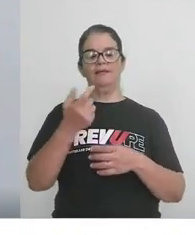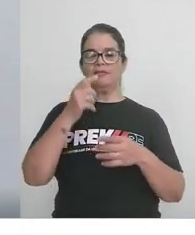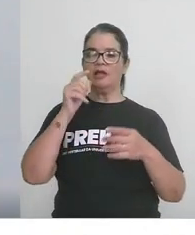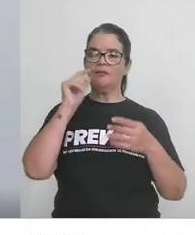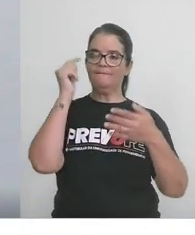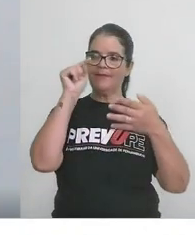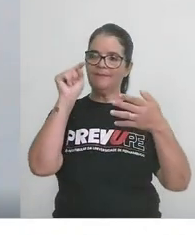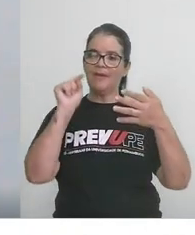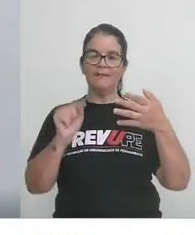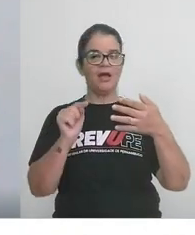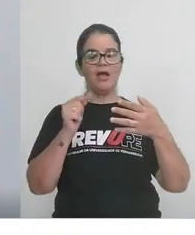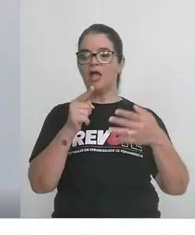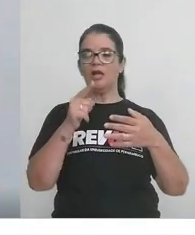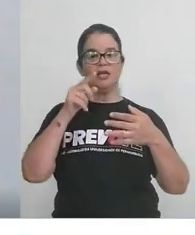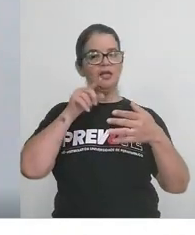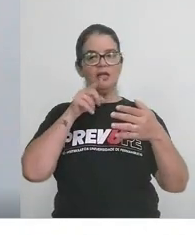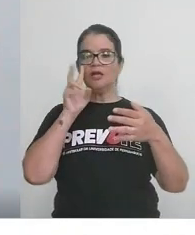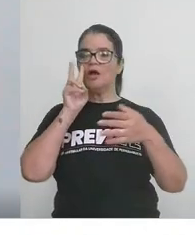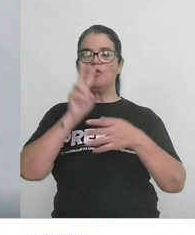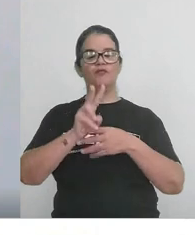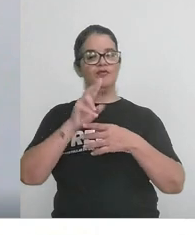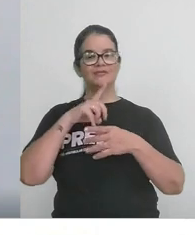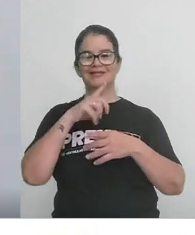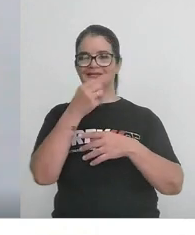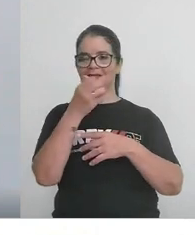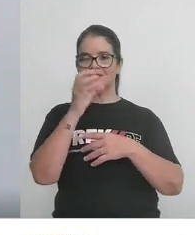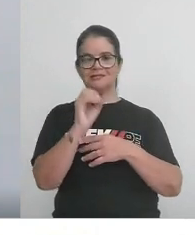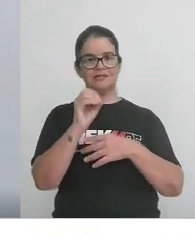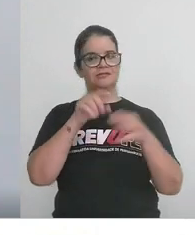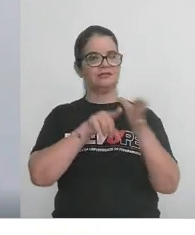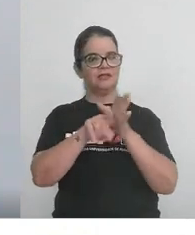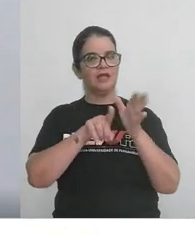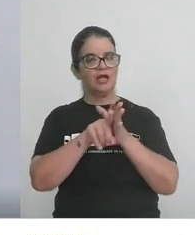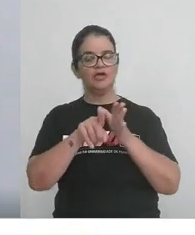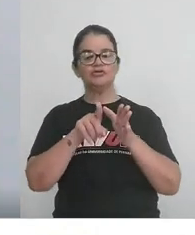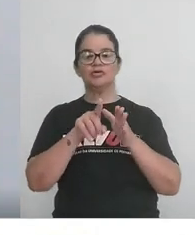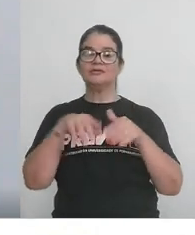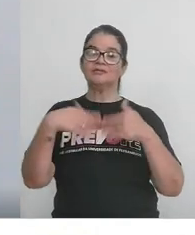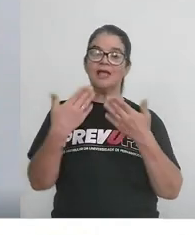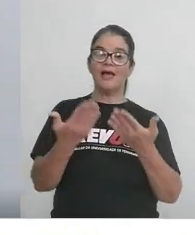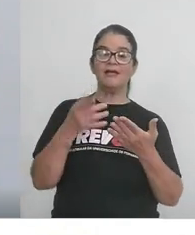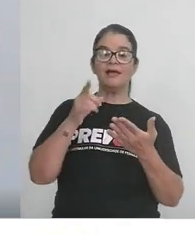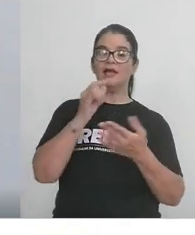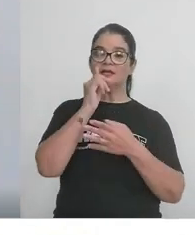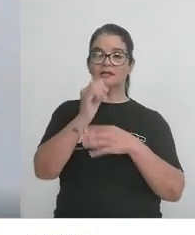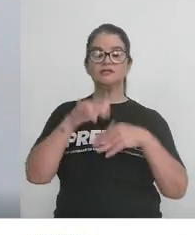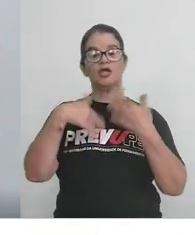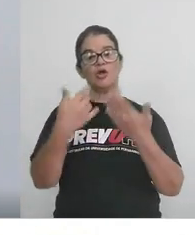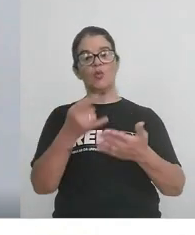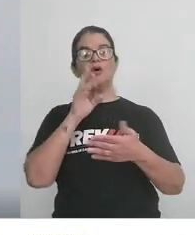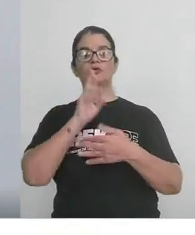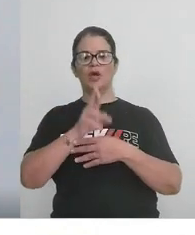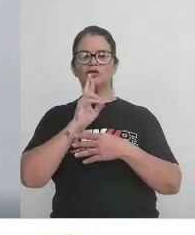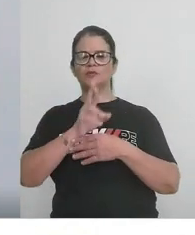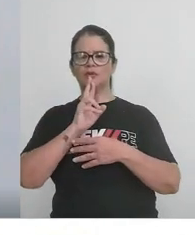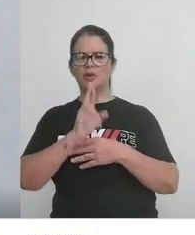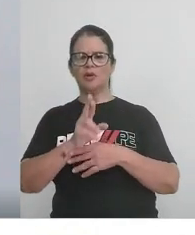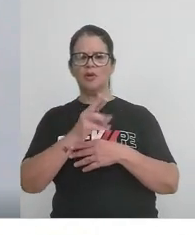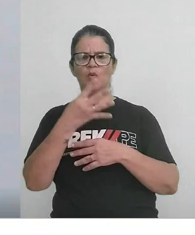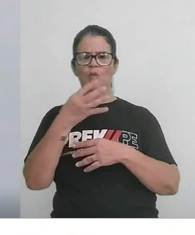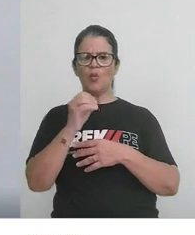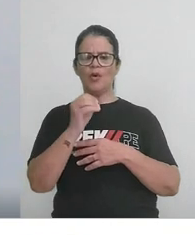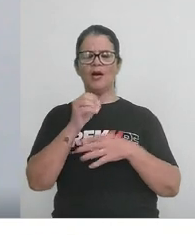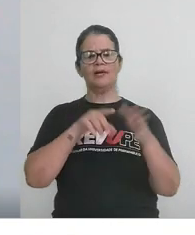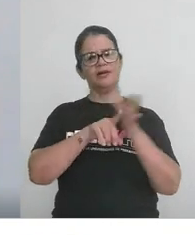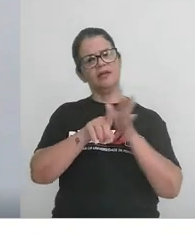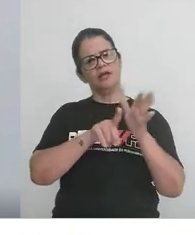e isso. Ele não checou se tinha 60 questões. E aí ele disse que quando respondeu, respondeu só 40